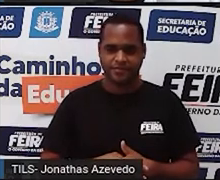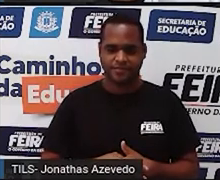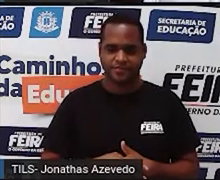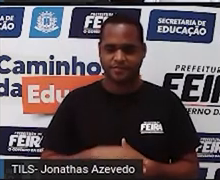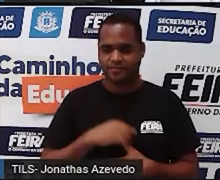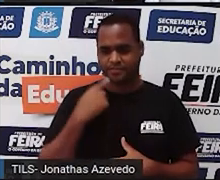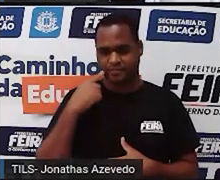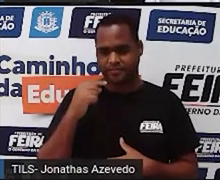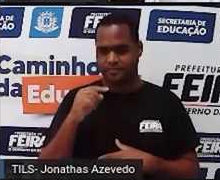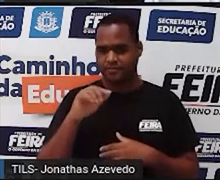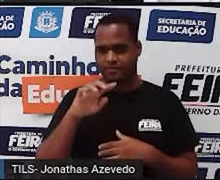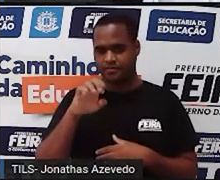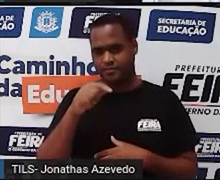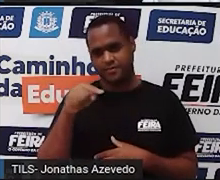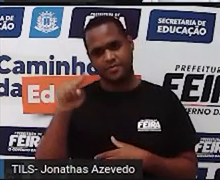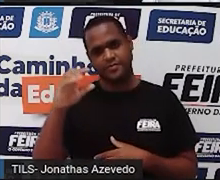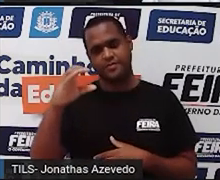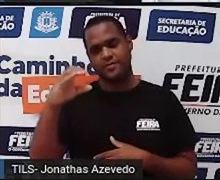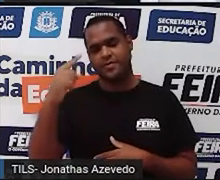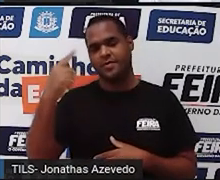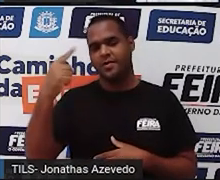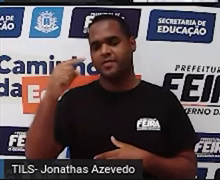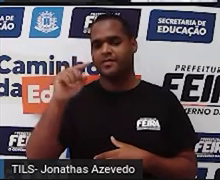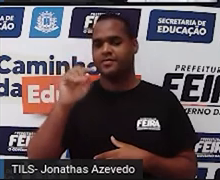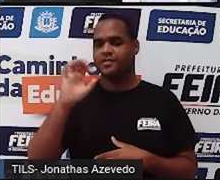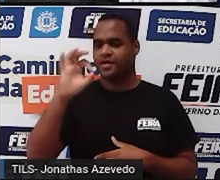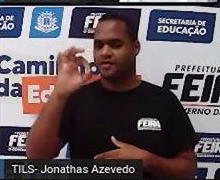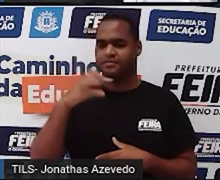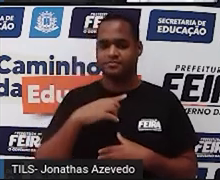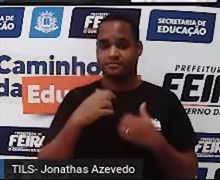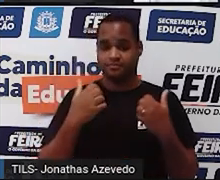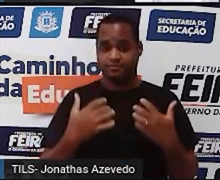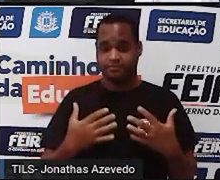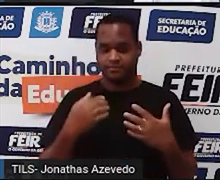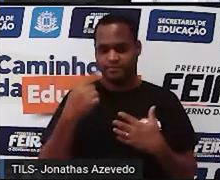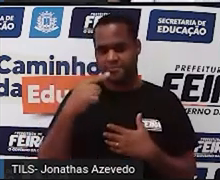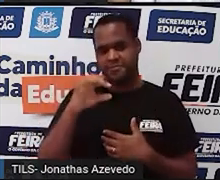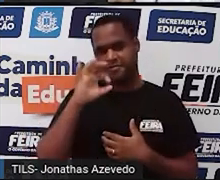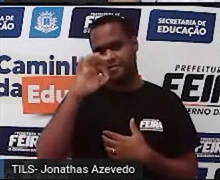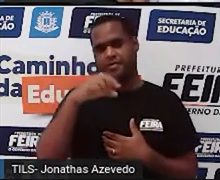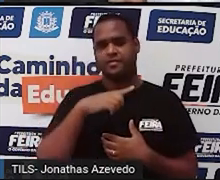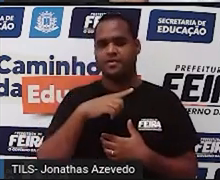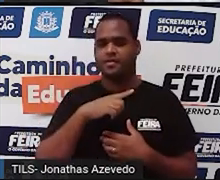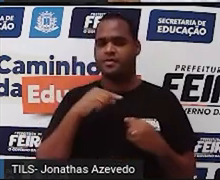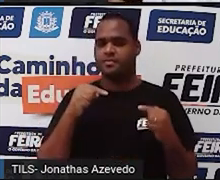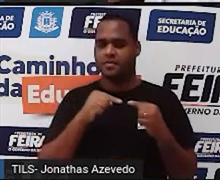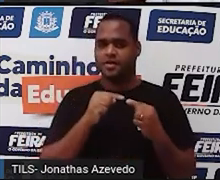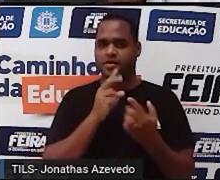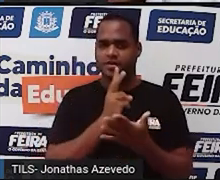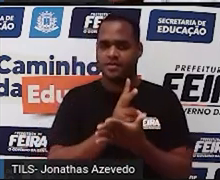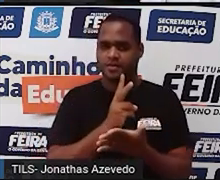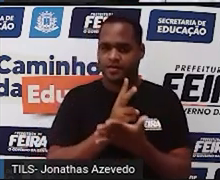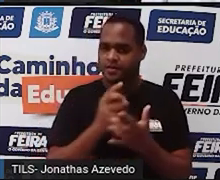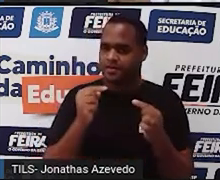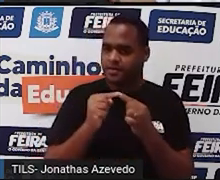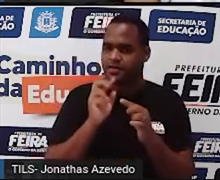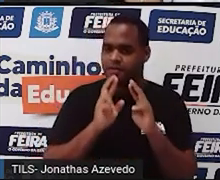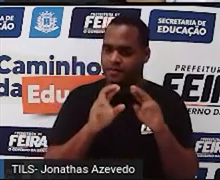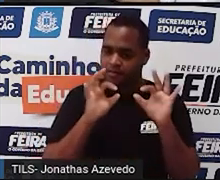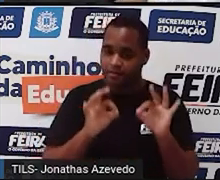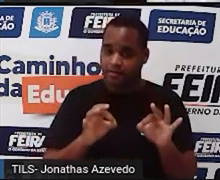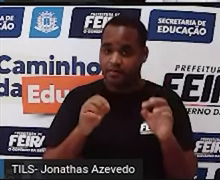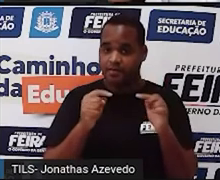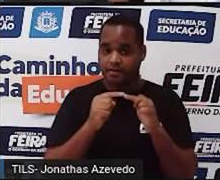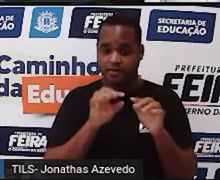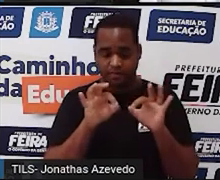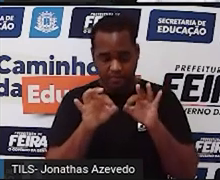do primeiro grau. Certo? E essa equação do primeiro grau sendo solucionada, sendo